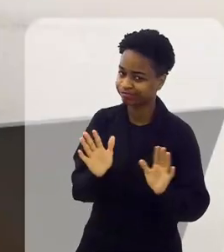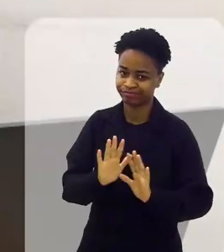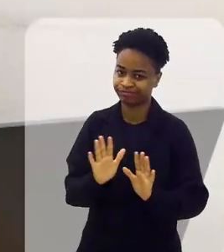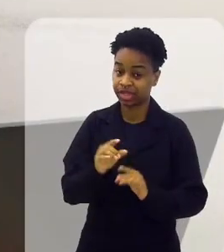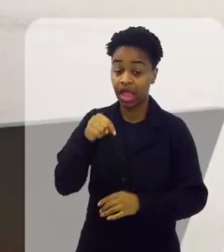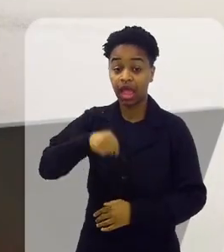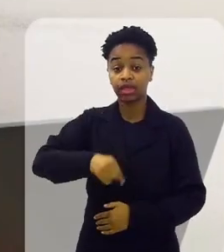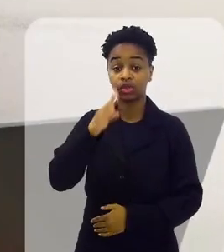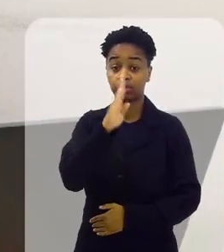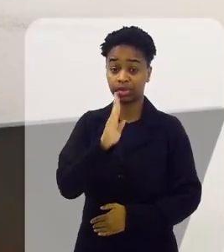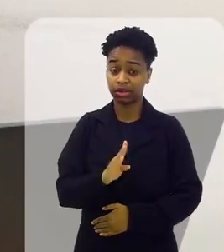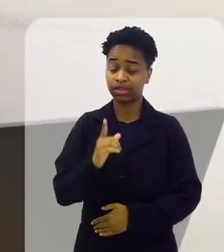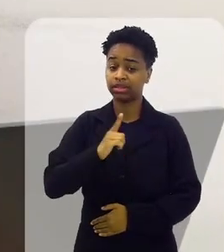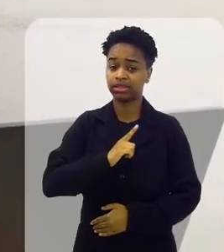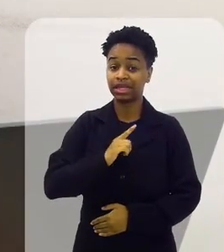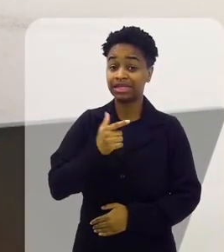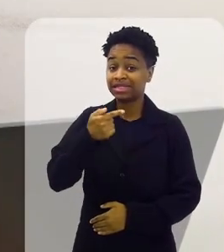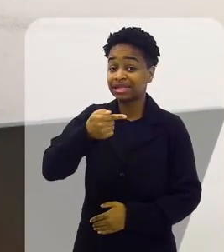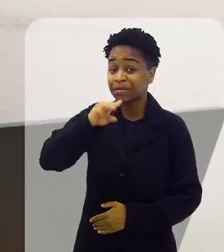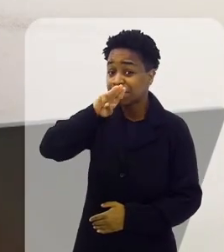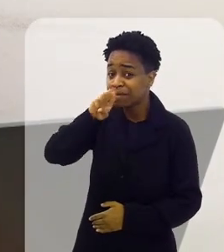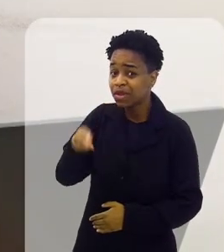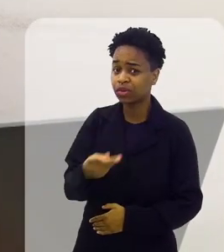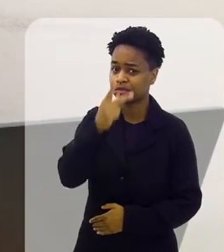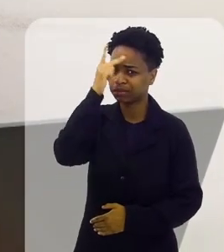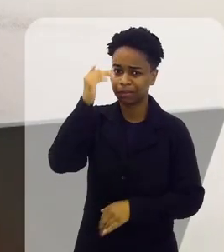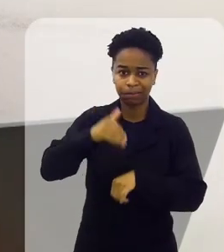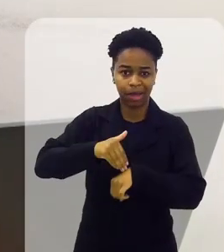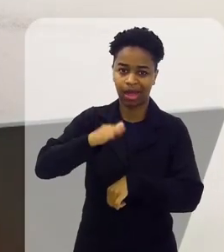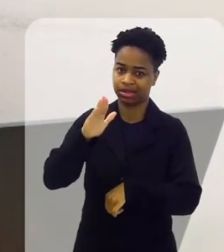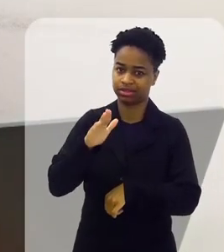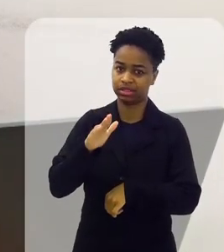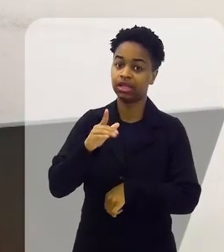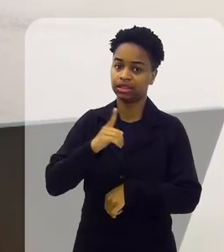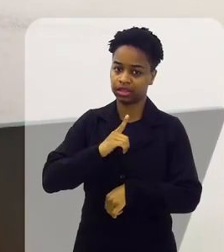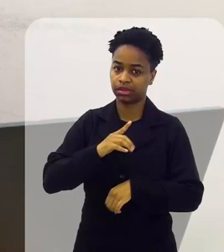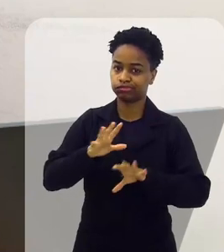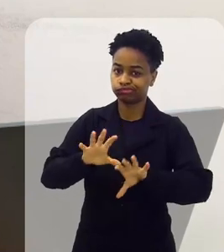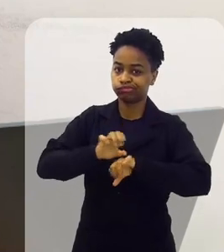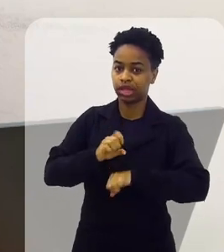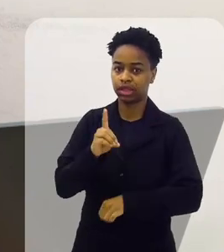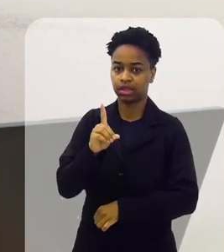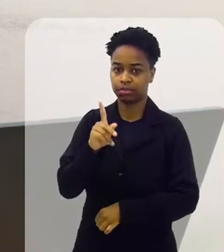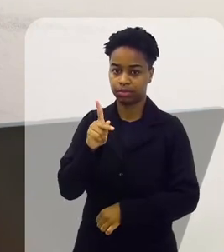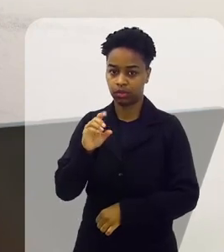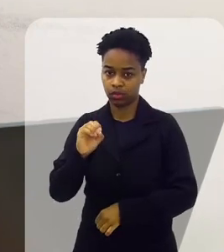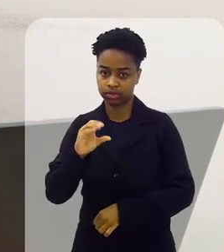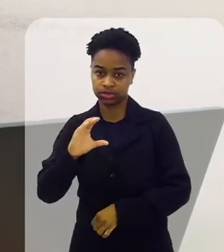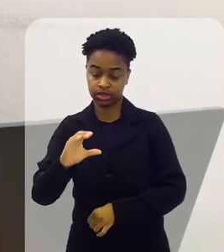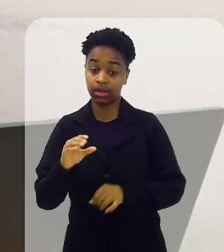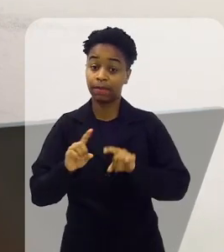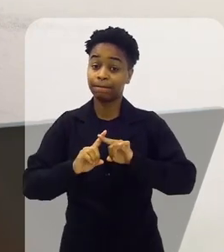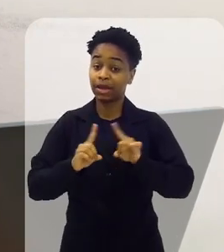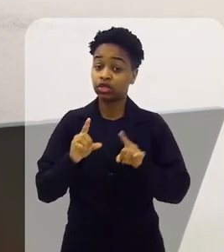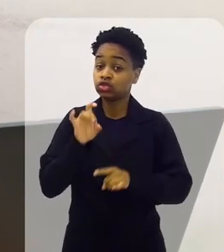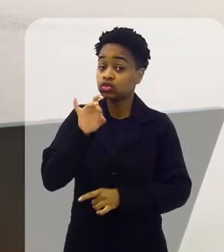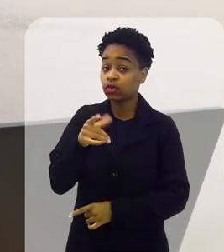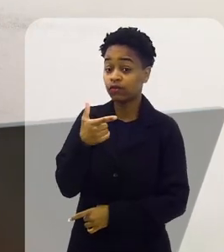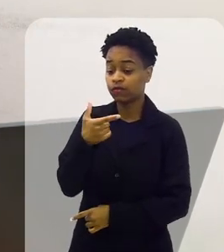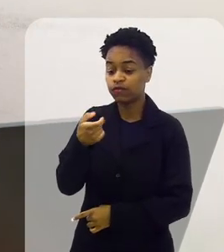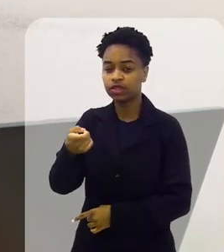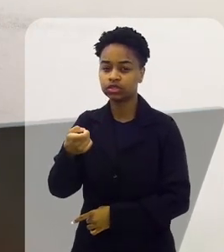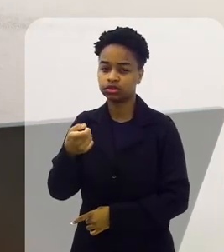Brasil, a gente tem mais de 7 milhões de pessoas com DPOC. Dessas 7 milhões, apenas